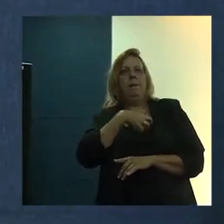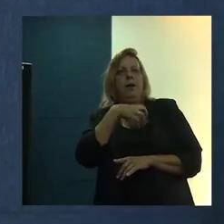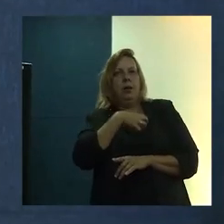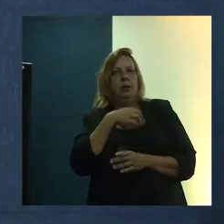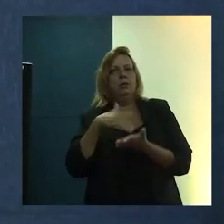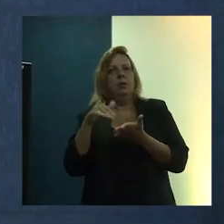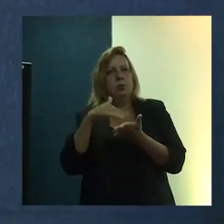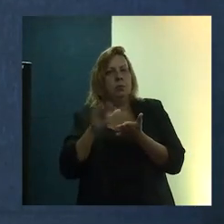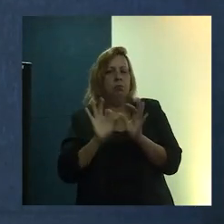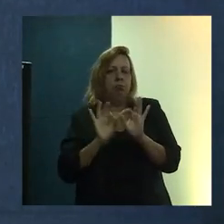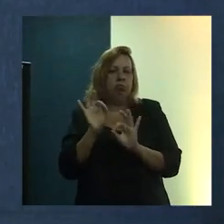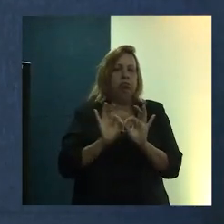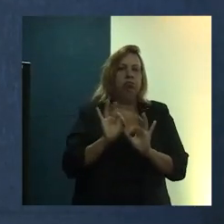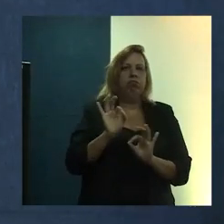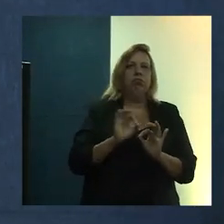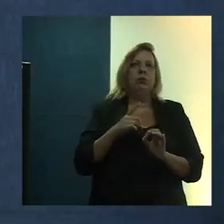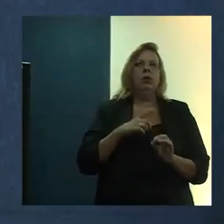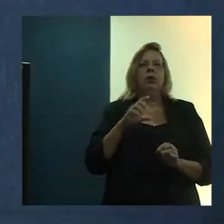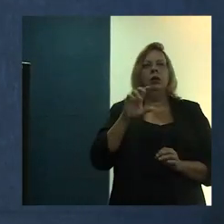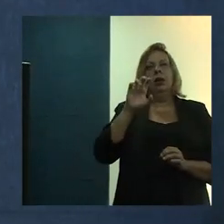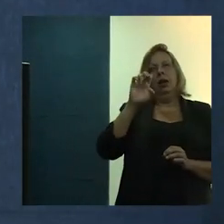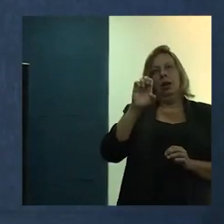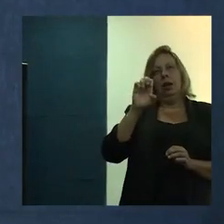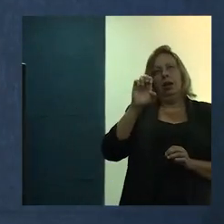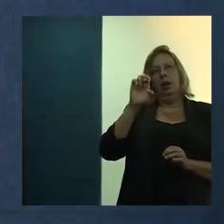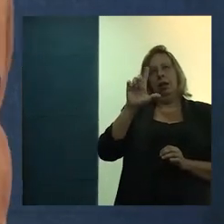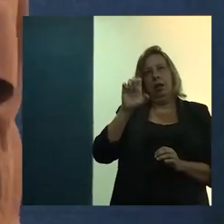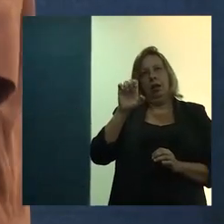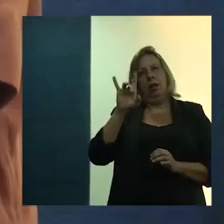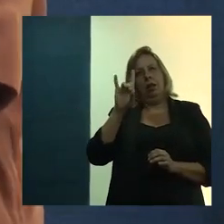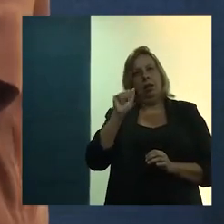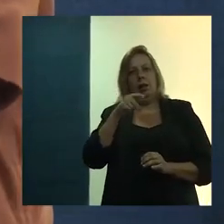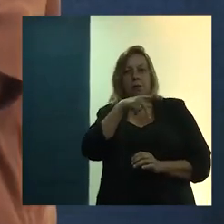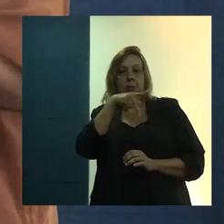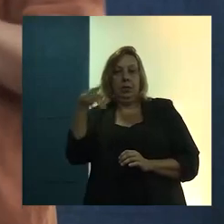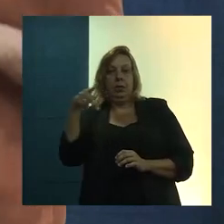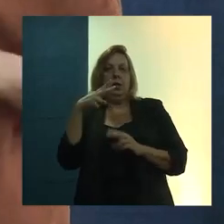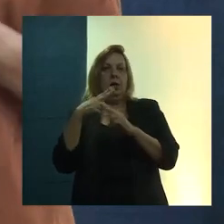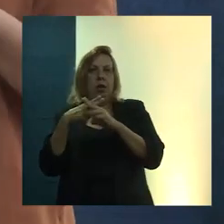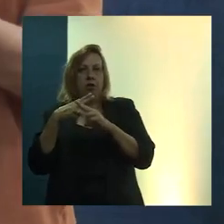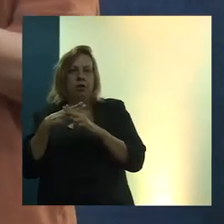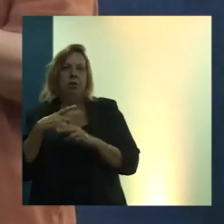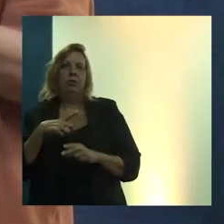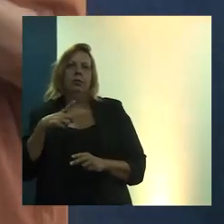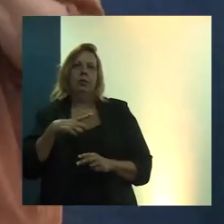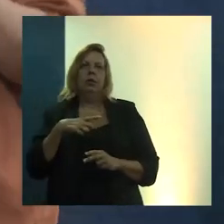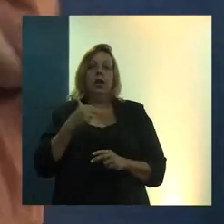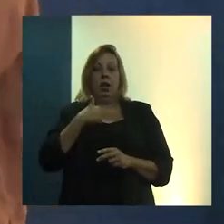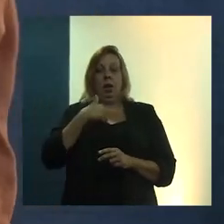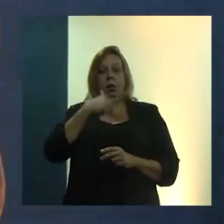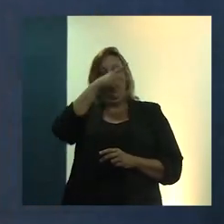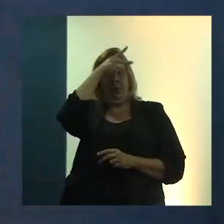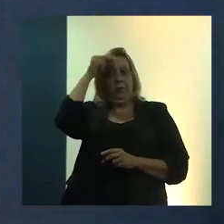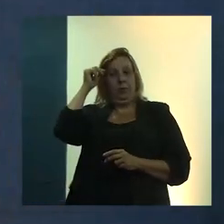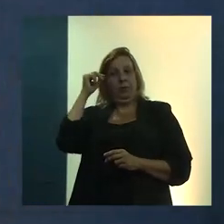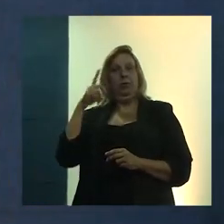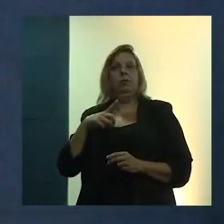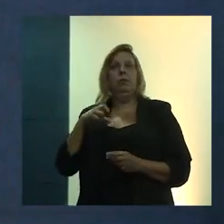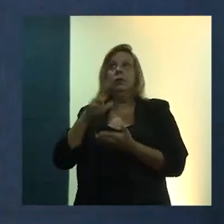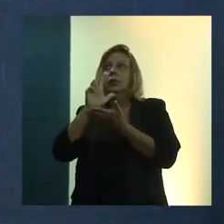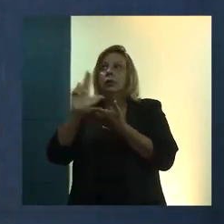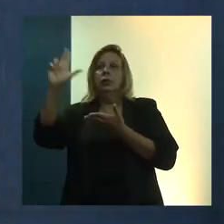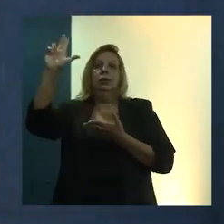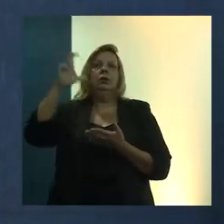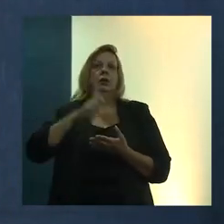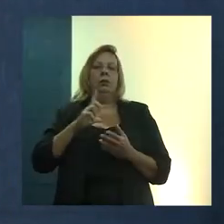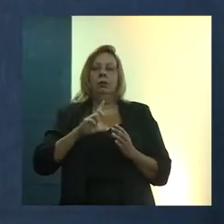secretário de planejamento, e o Hereda, que estava presidente da Caixa. Eu, saindo da prefeitura, era o tripé, universidade.